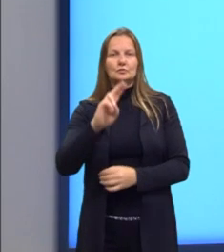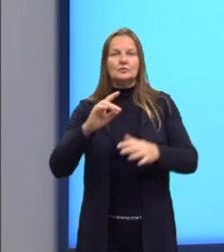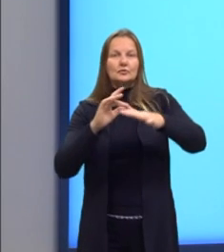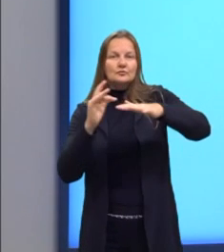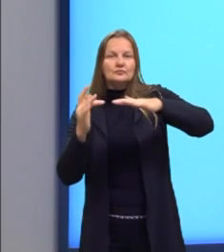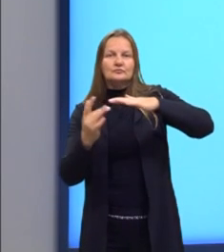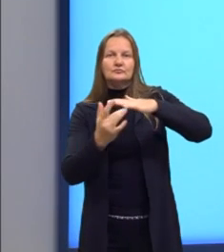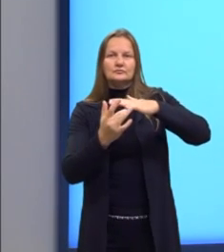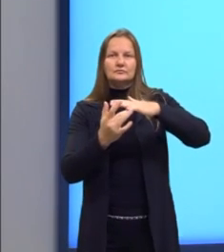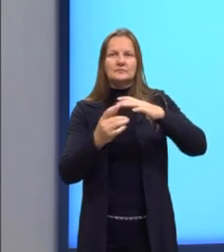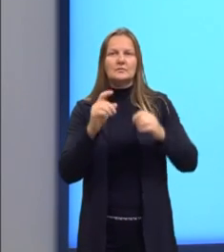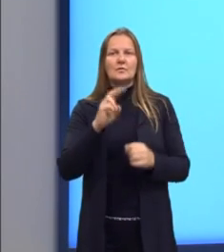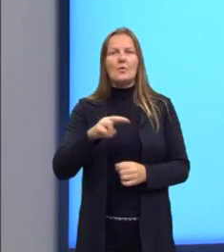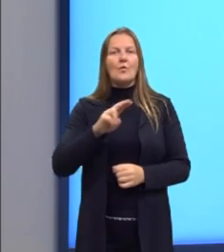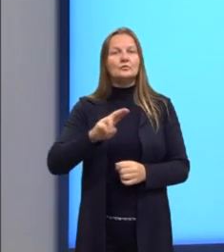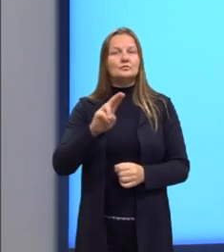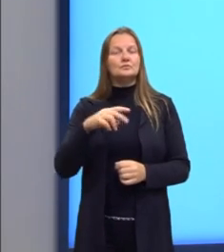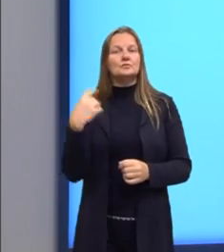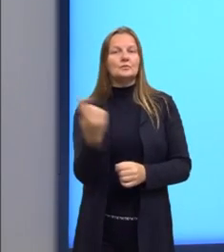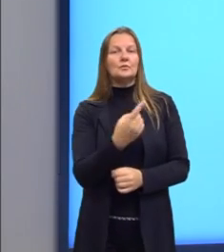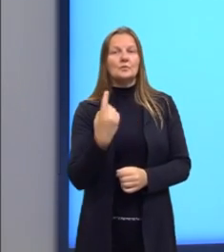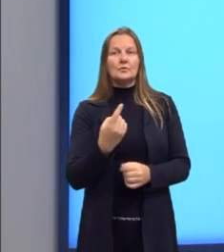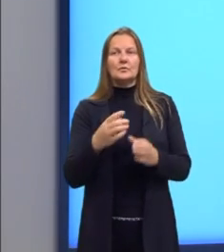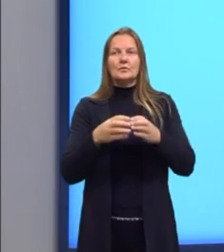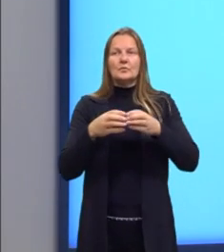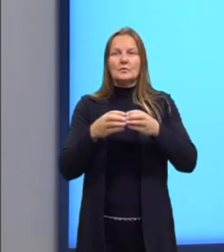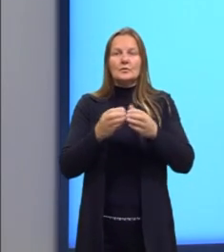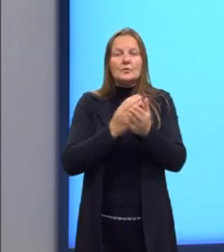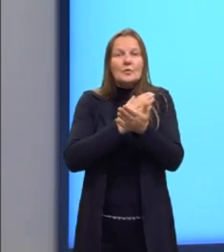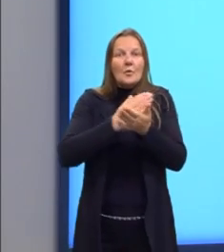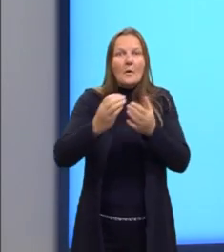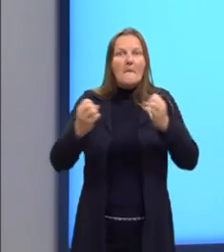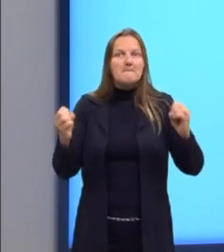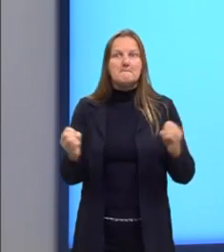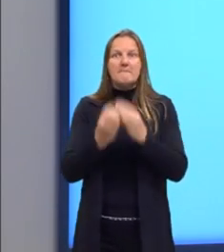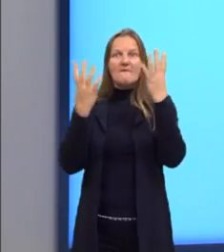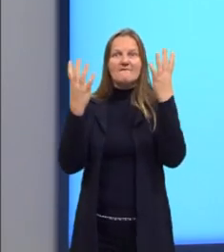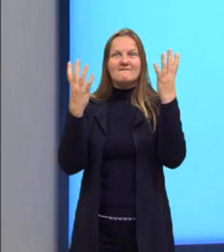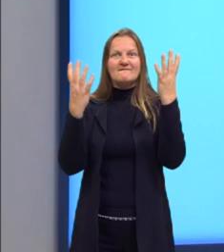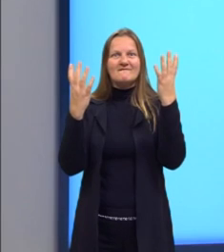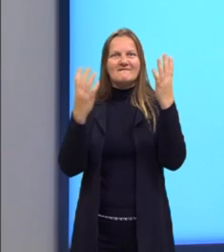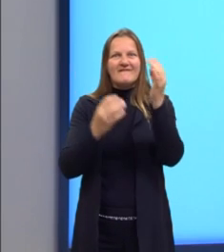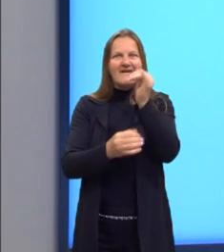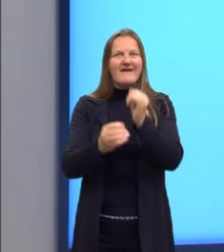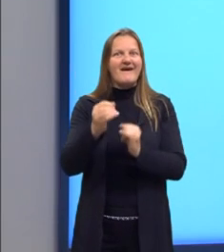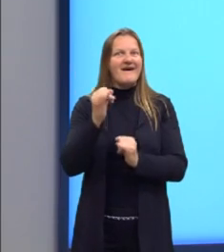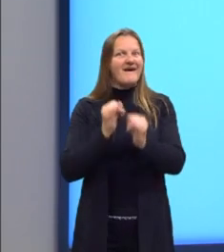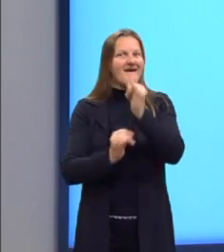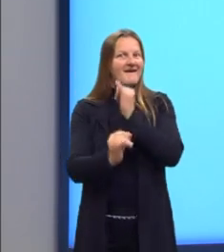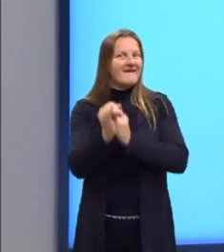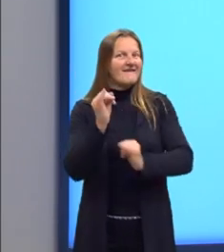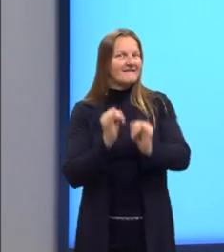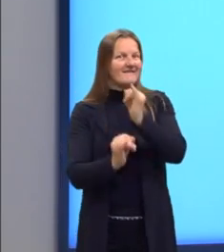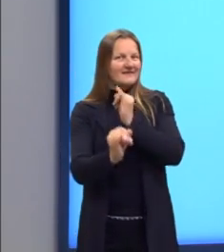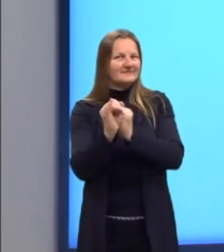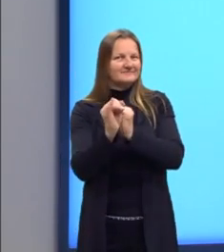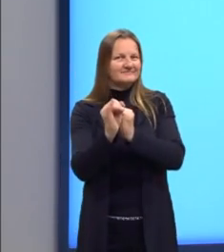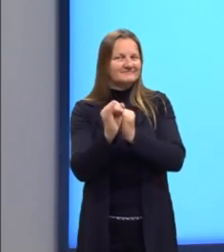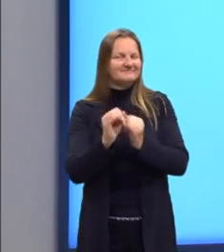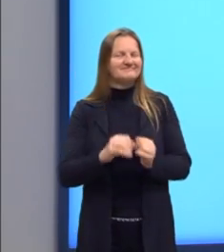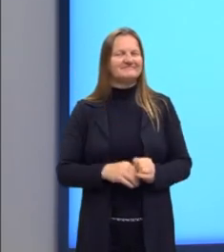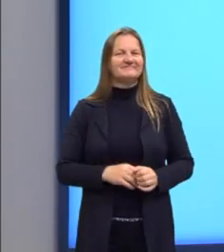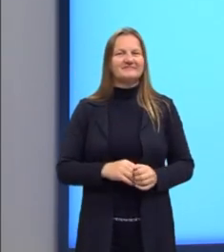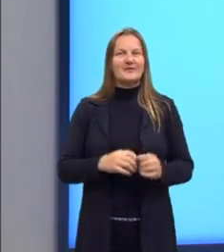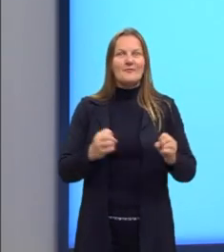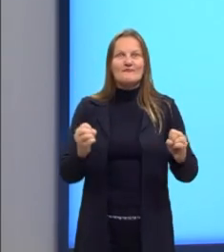sociais, foi onde a gente teve o boom do nosso internetês. Foi onde